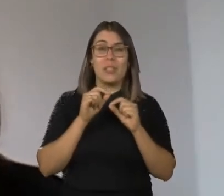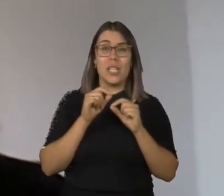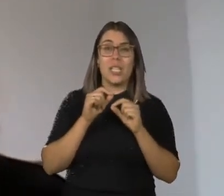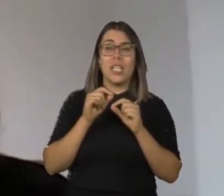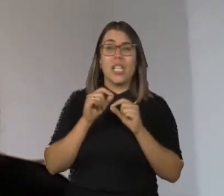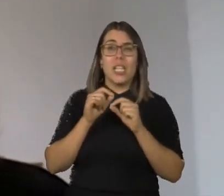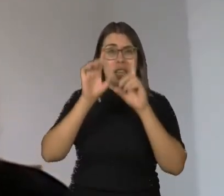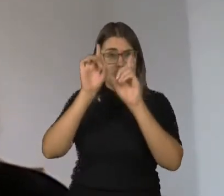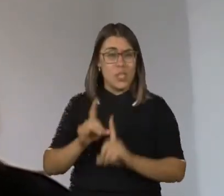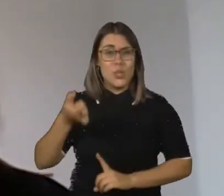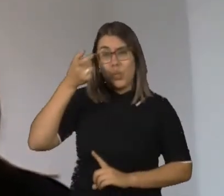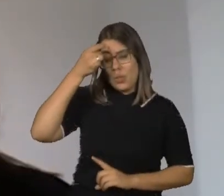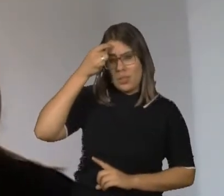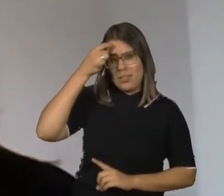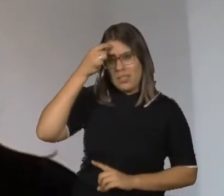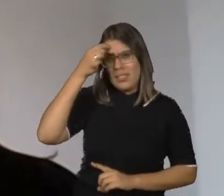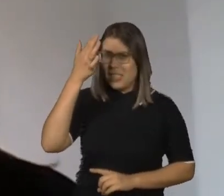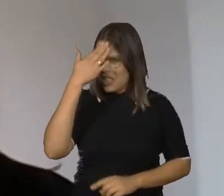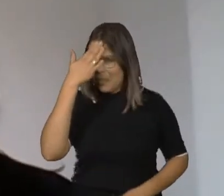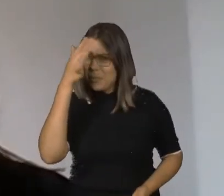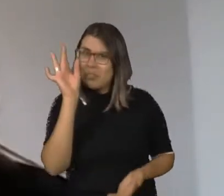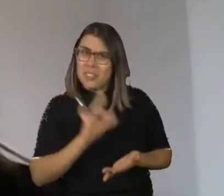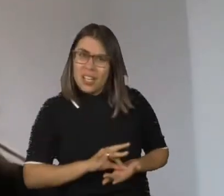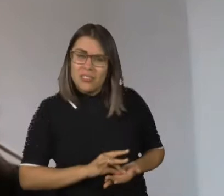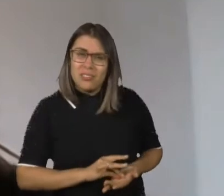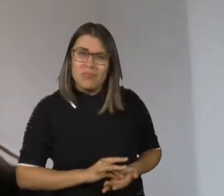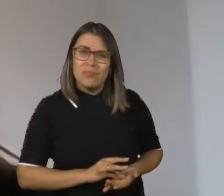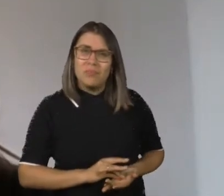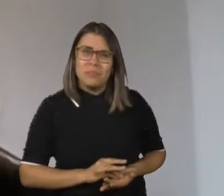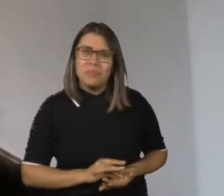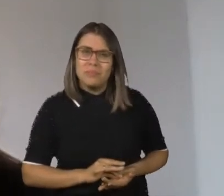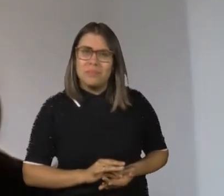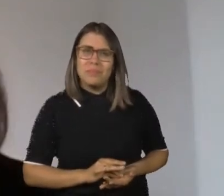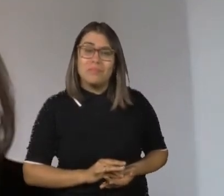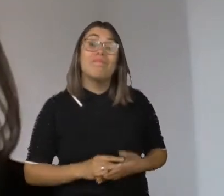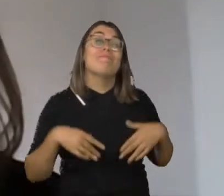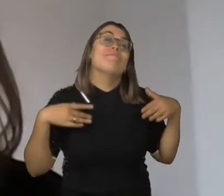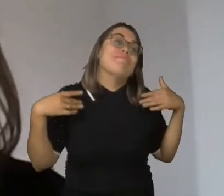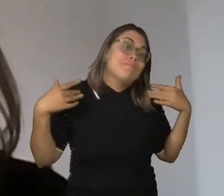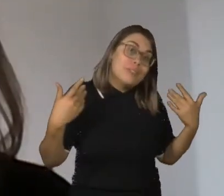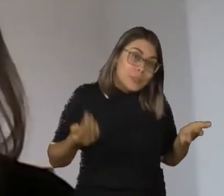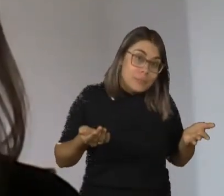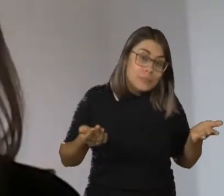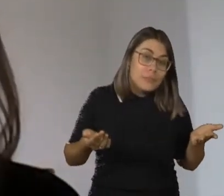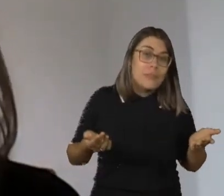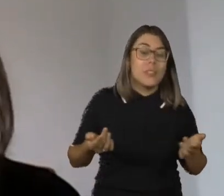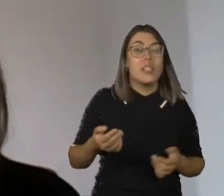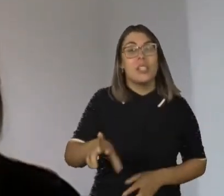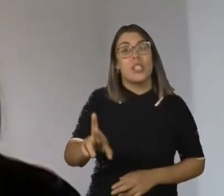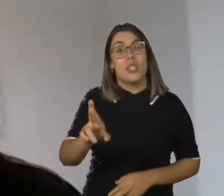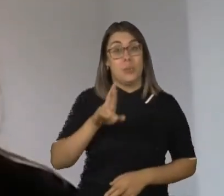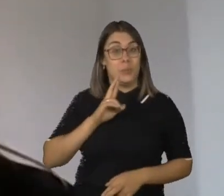intelectuais, será que sabemos realmente quem são eles? E aí, ele nos diz assim,